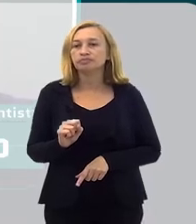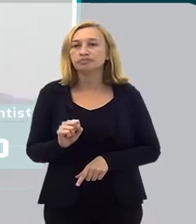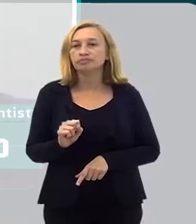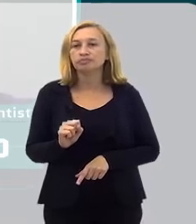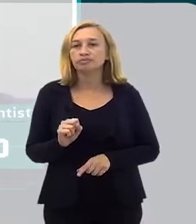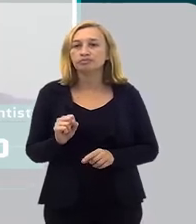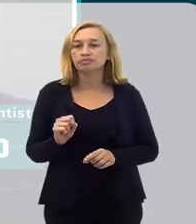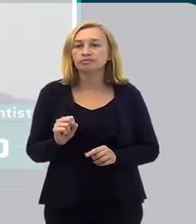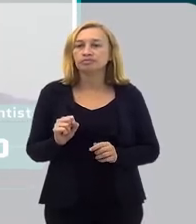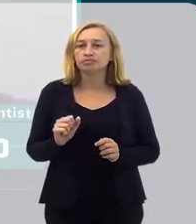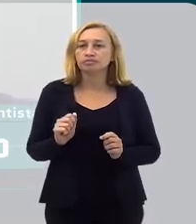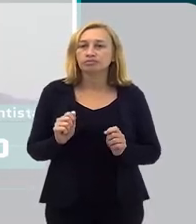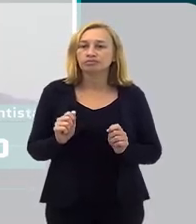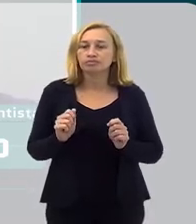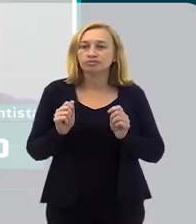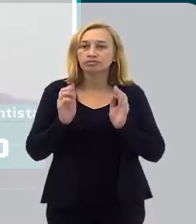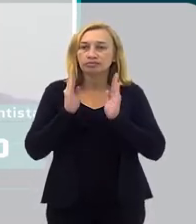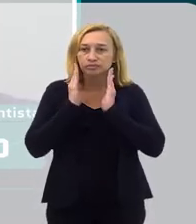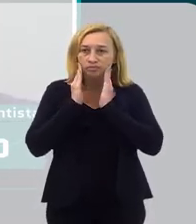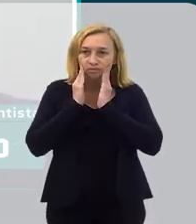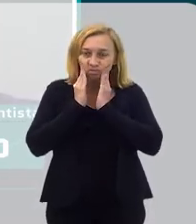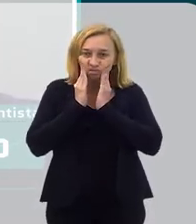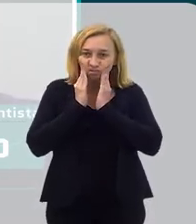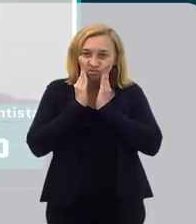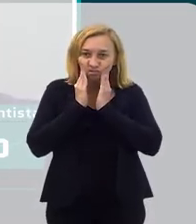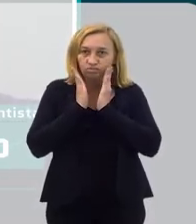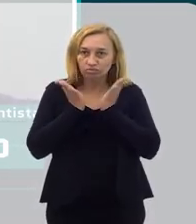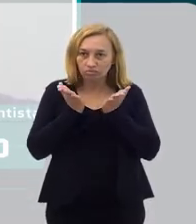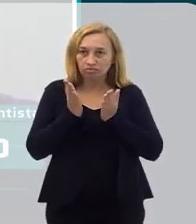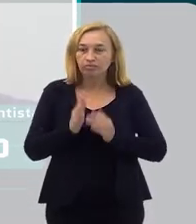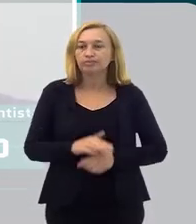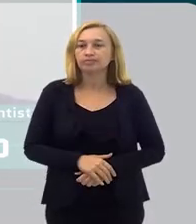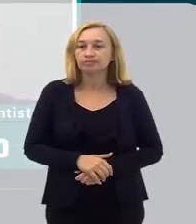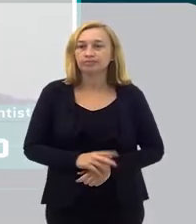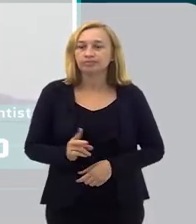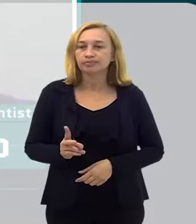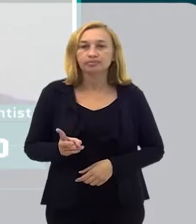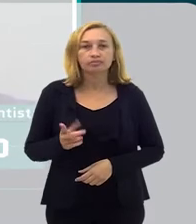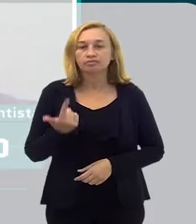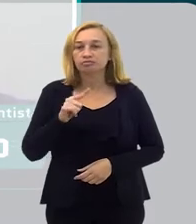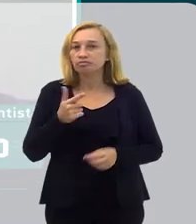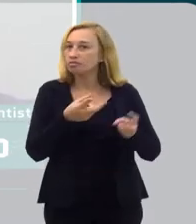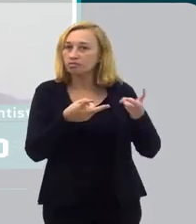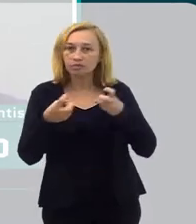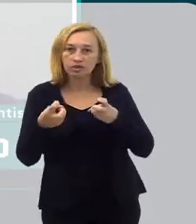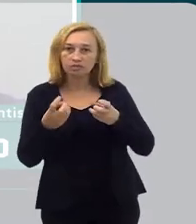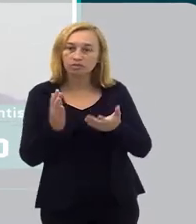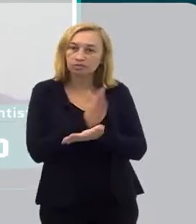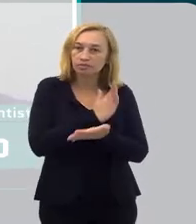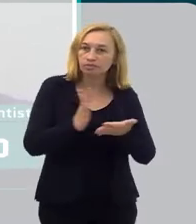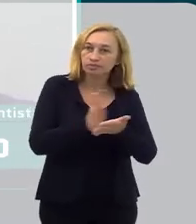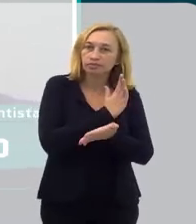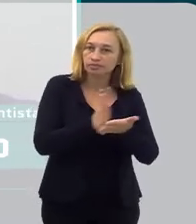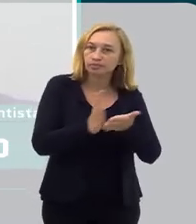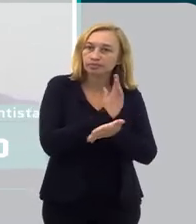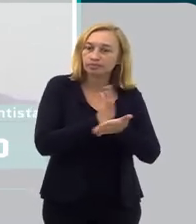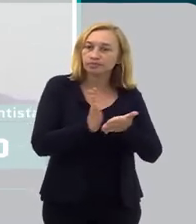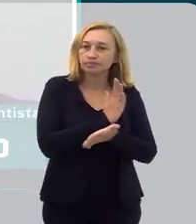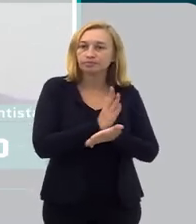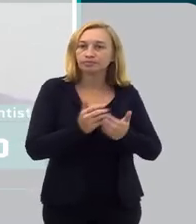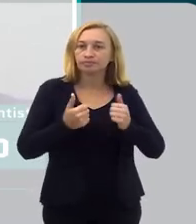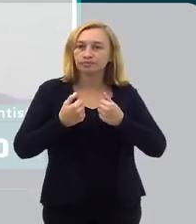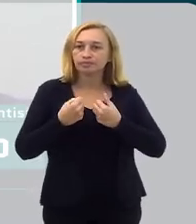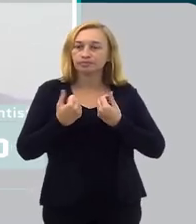acaba afessando, né? O estresse, ele faz a gente ficar sem perceber, muitas das vezes, você vai